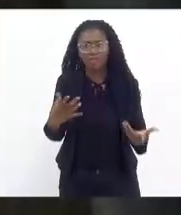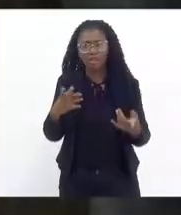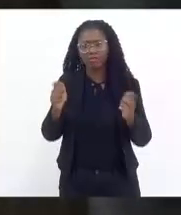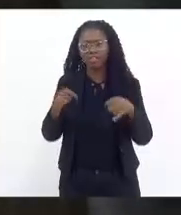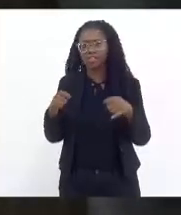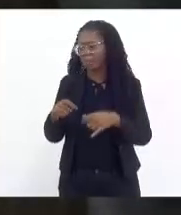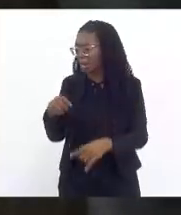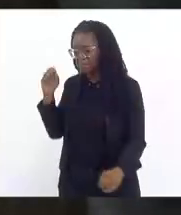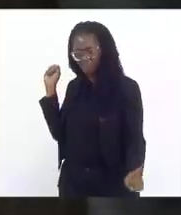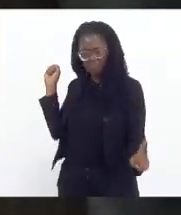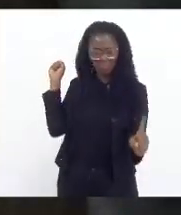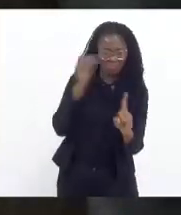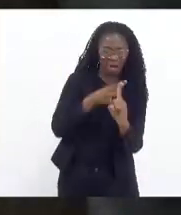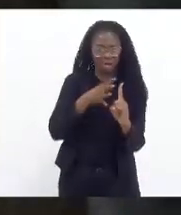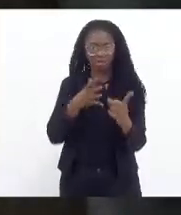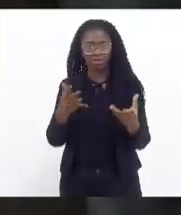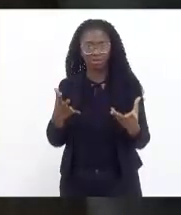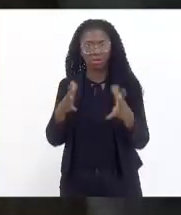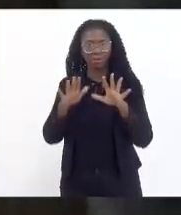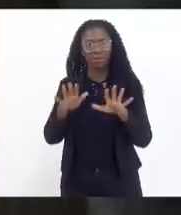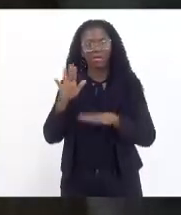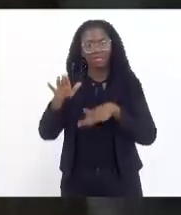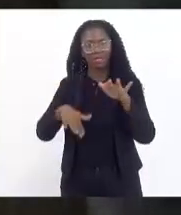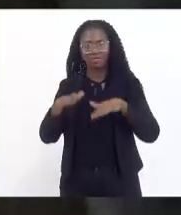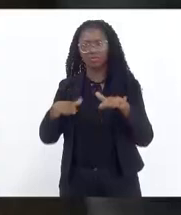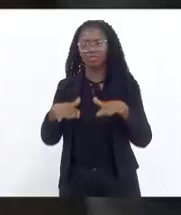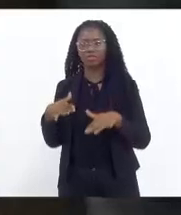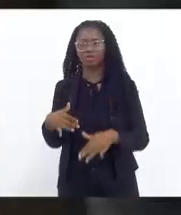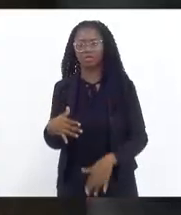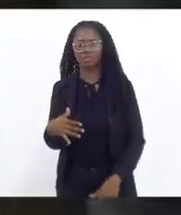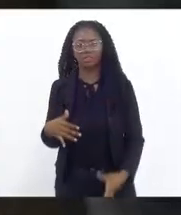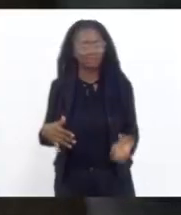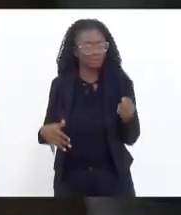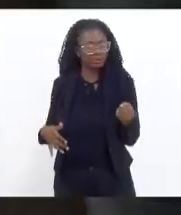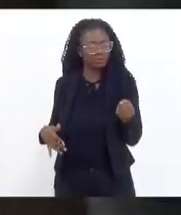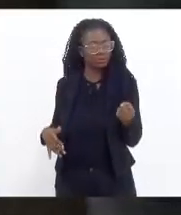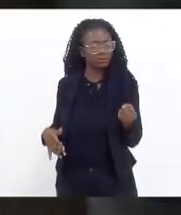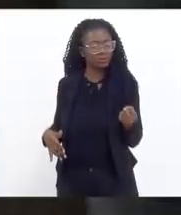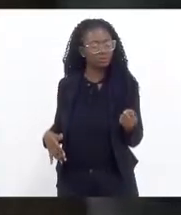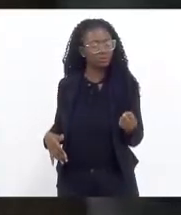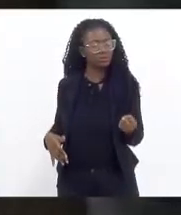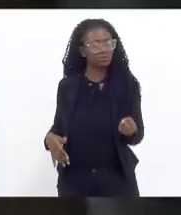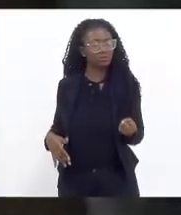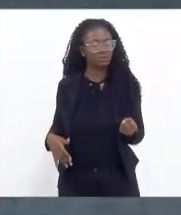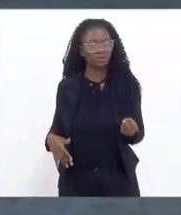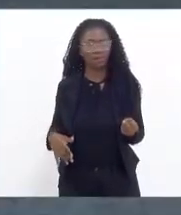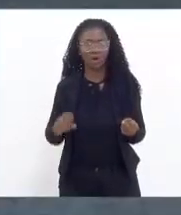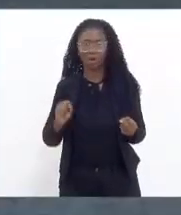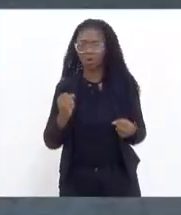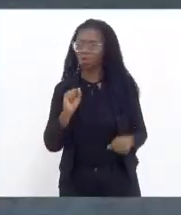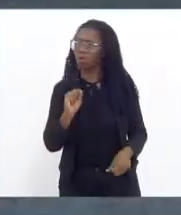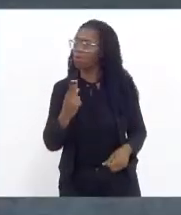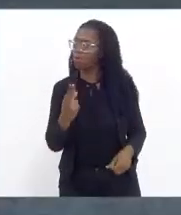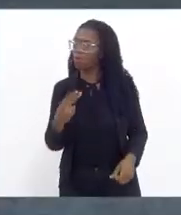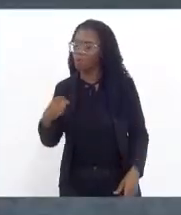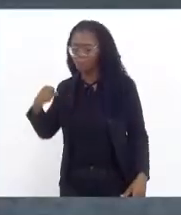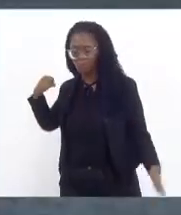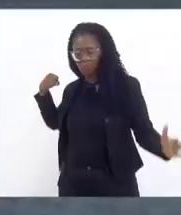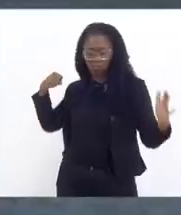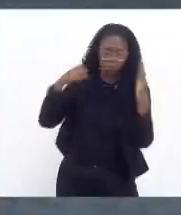descontar e muitas vezes a gente desconta segurando firme os nossos dedos bate na parede